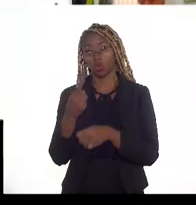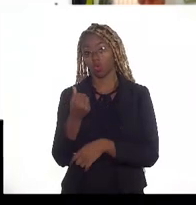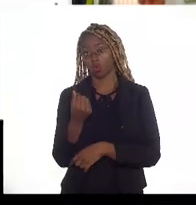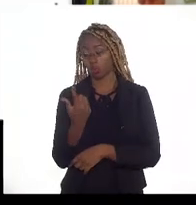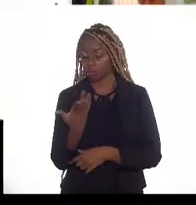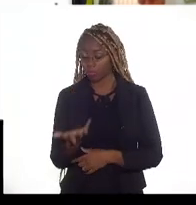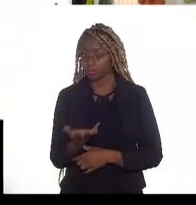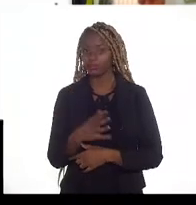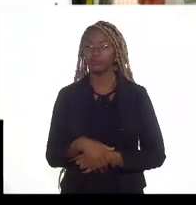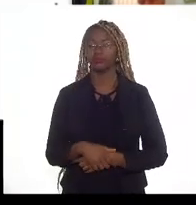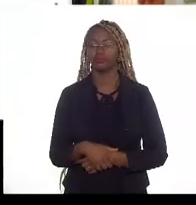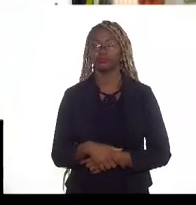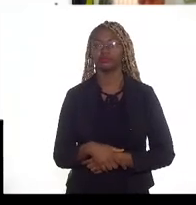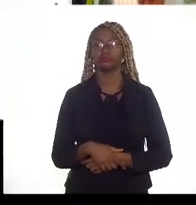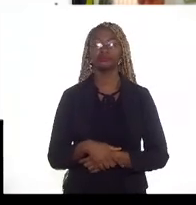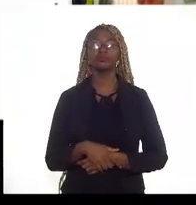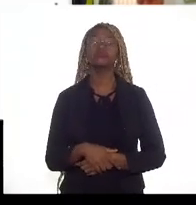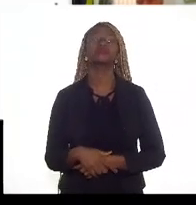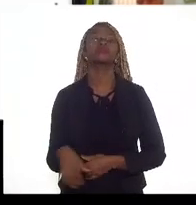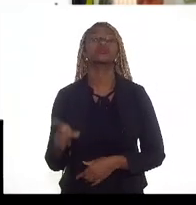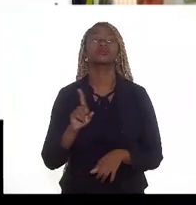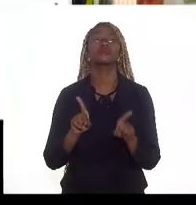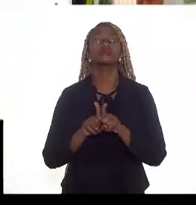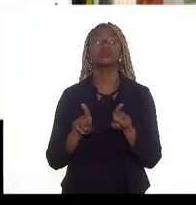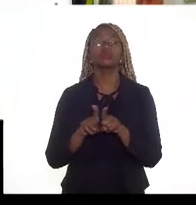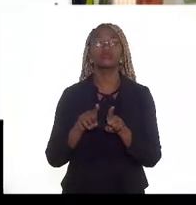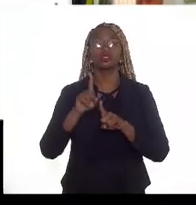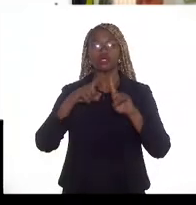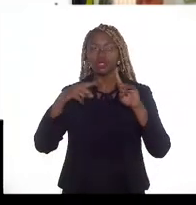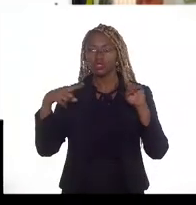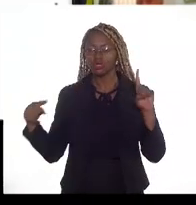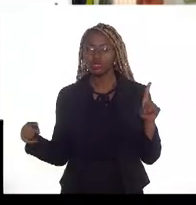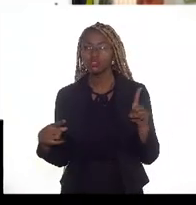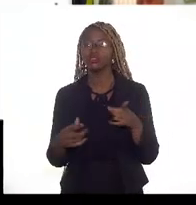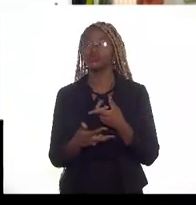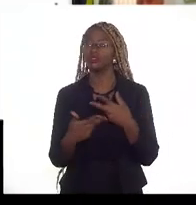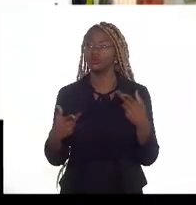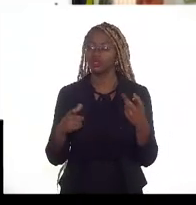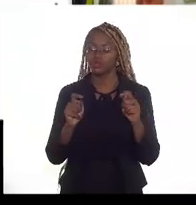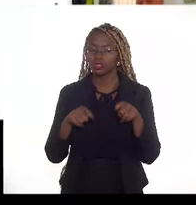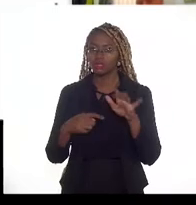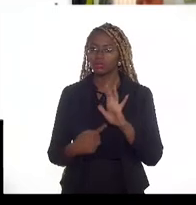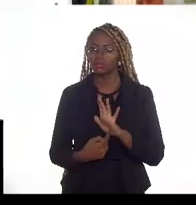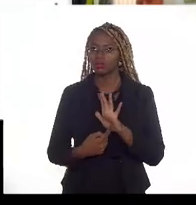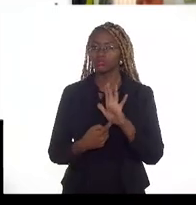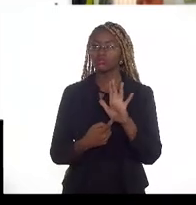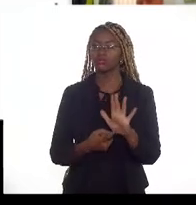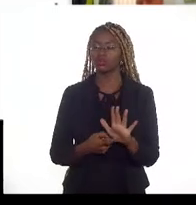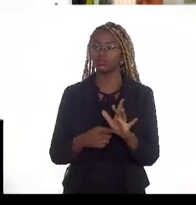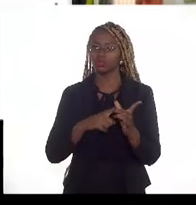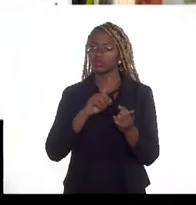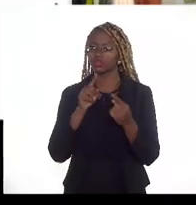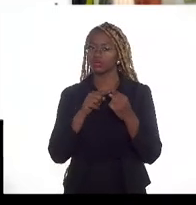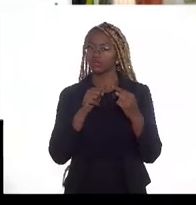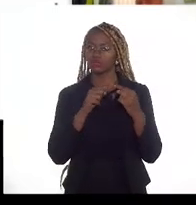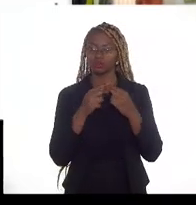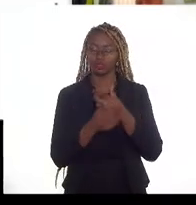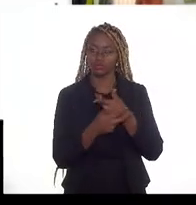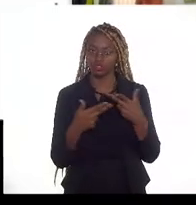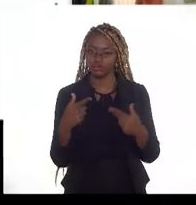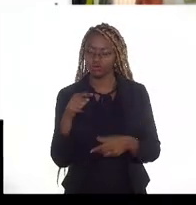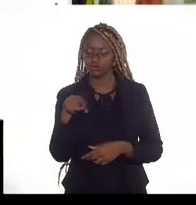a imensa variabilidade de condições que podem aparecer advindo da combinação dessas questões,